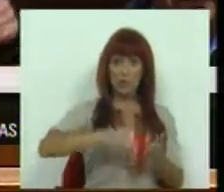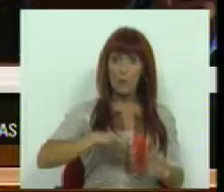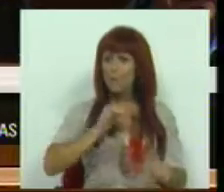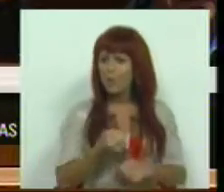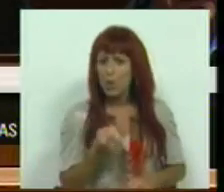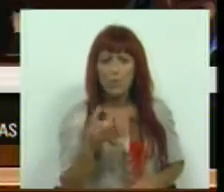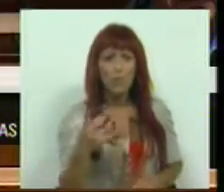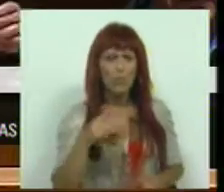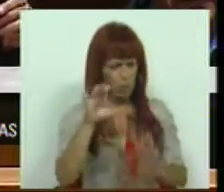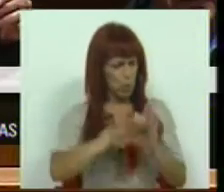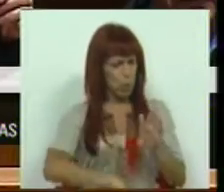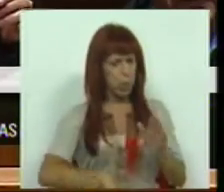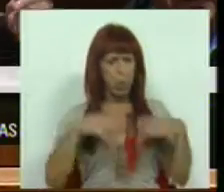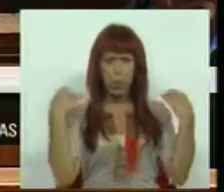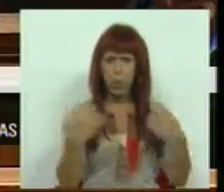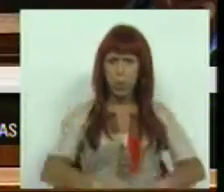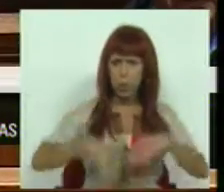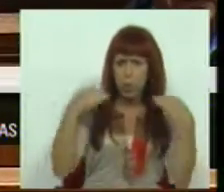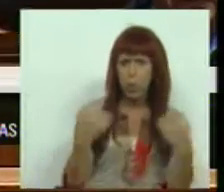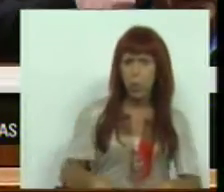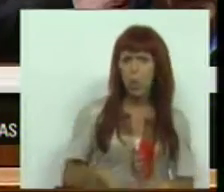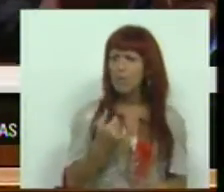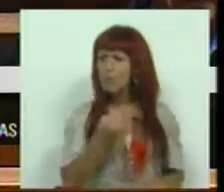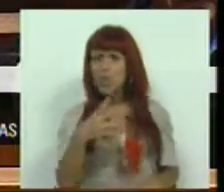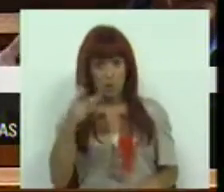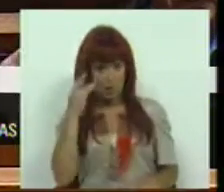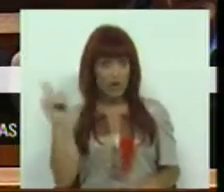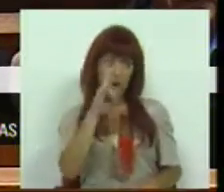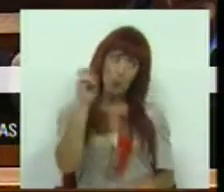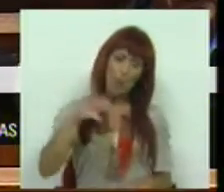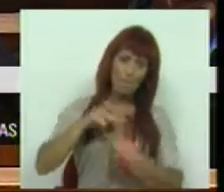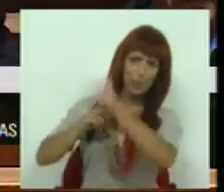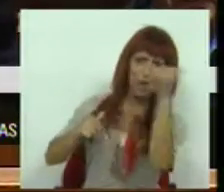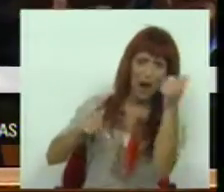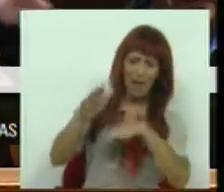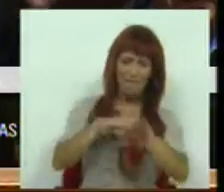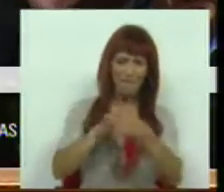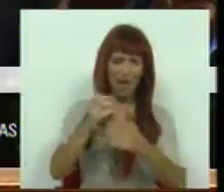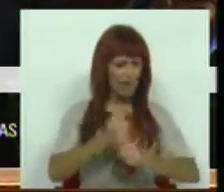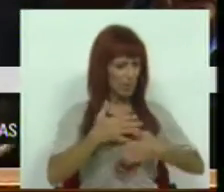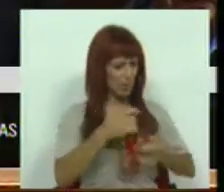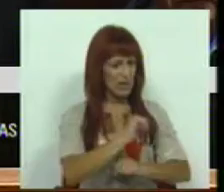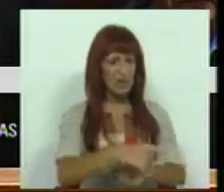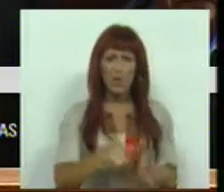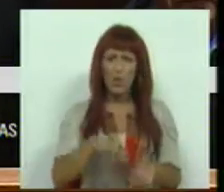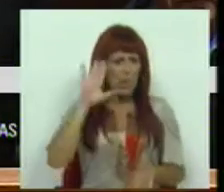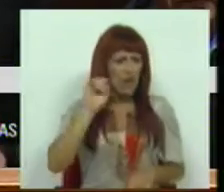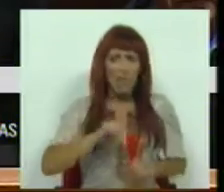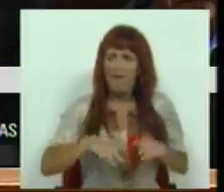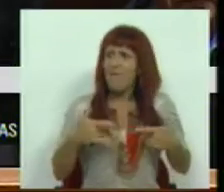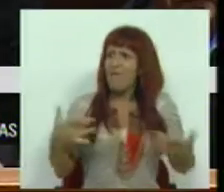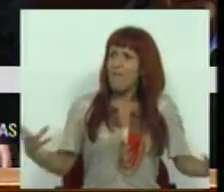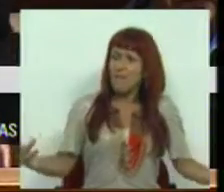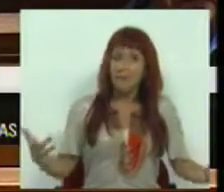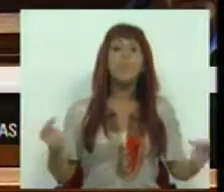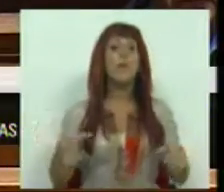muitos deles com currículos absolutamente excepcionais, muitos deles estrangeiros que escolheram Portugal para fazer a sua carreira e que não sabem aquilo que lhes vai acontecer.